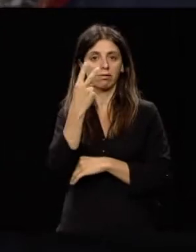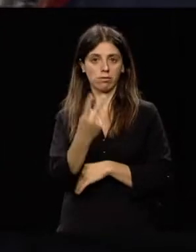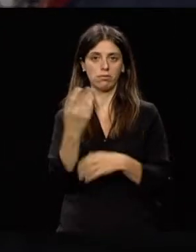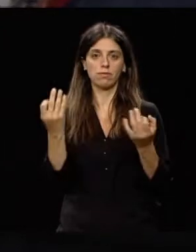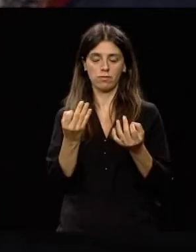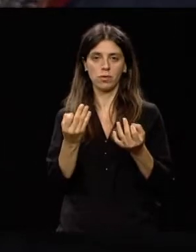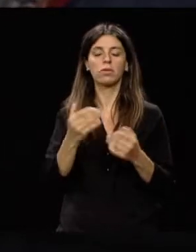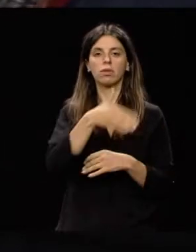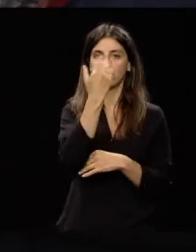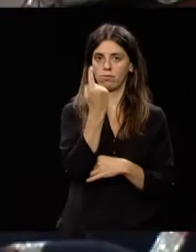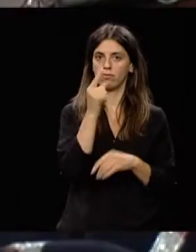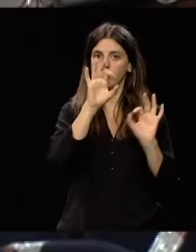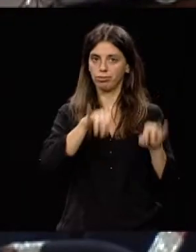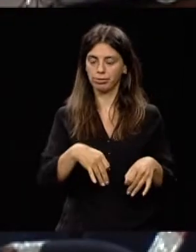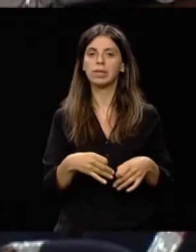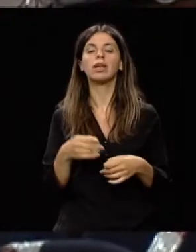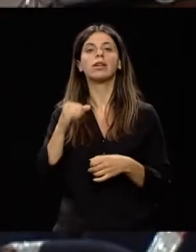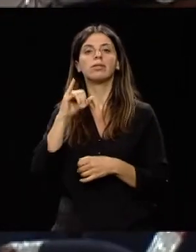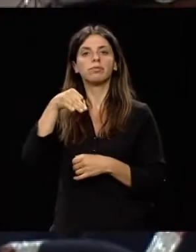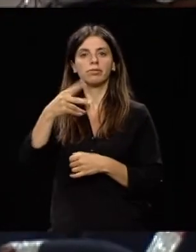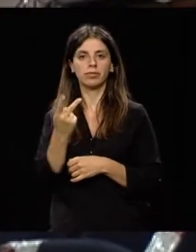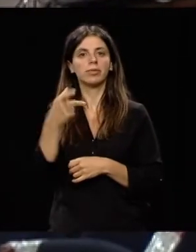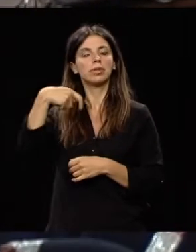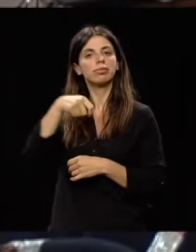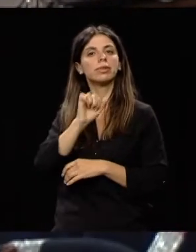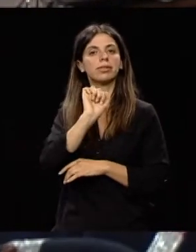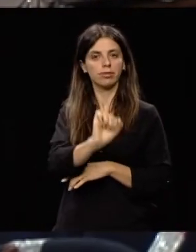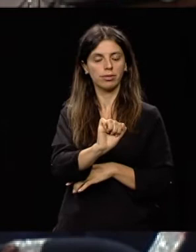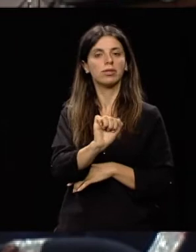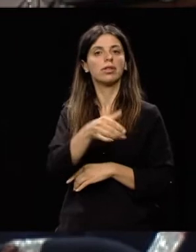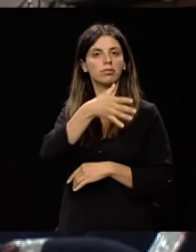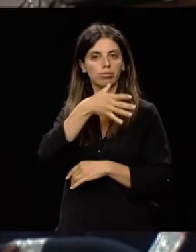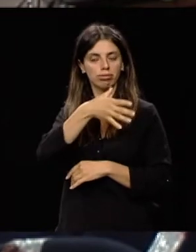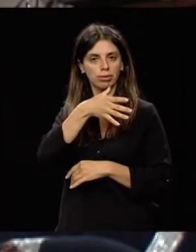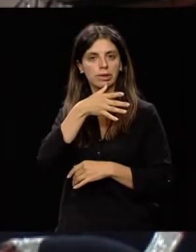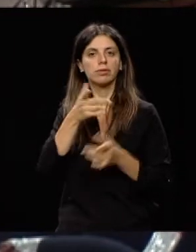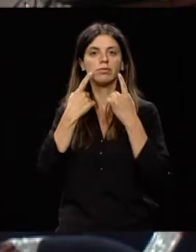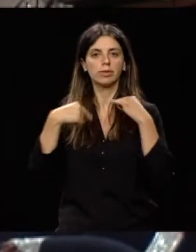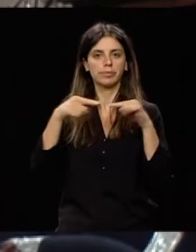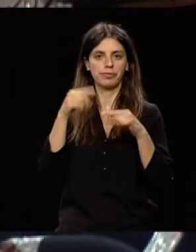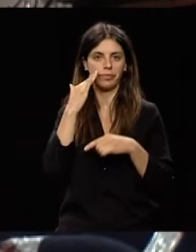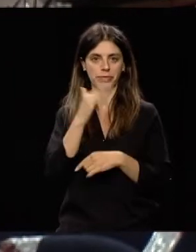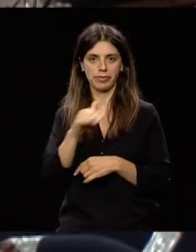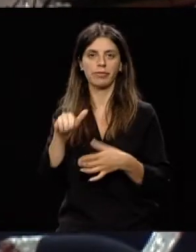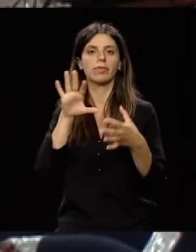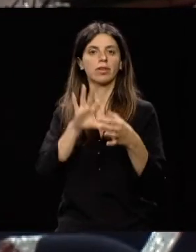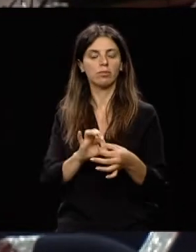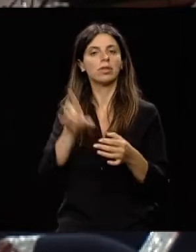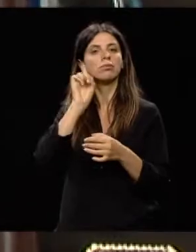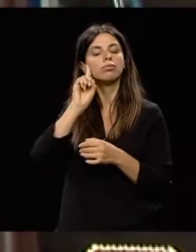final da primeira jornada, o Presidente do Politécnico de Biseu destacava a importância da reunião científica.